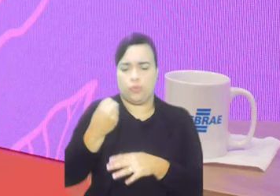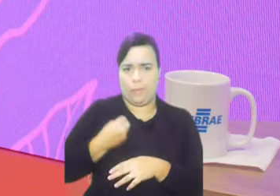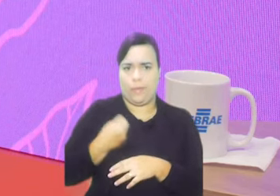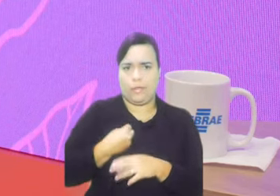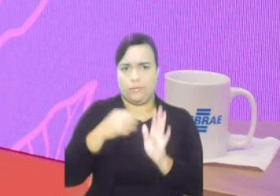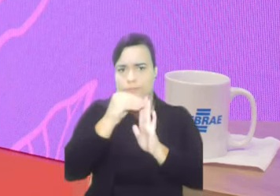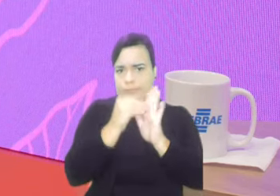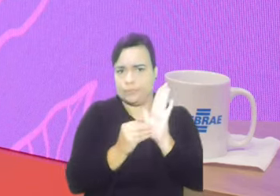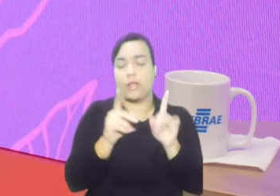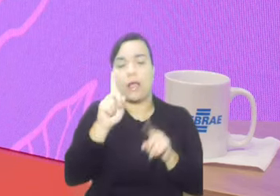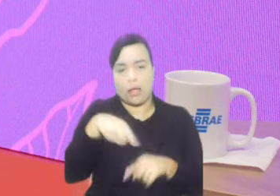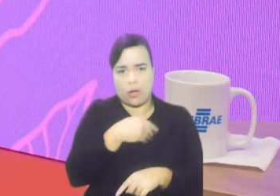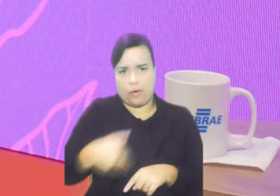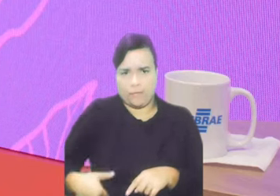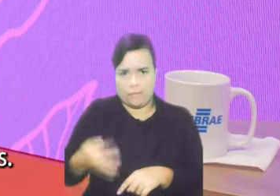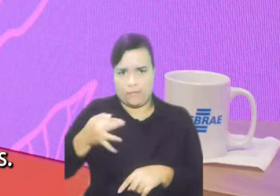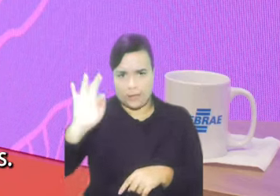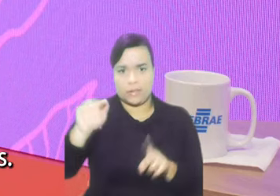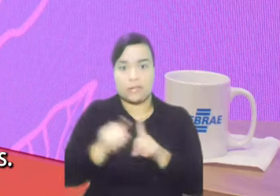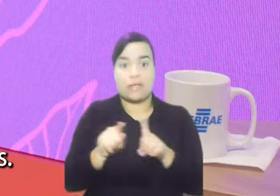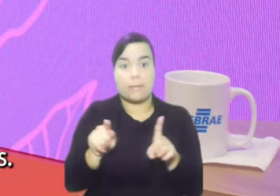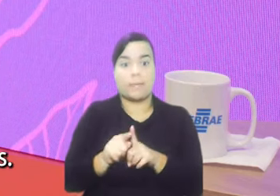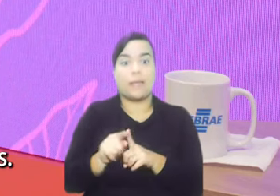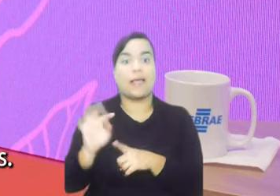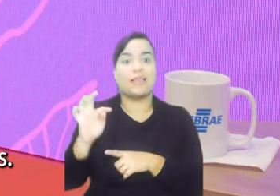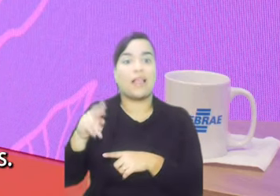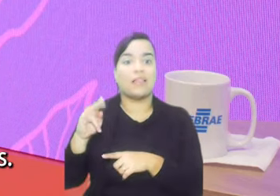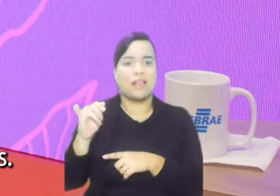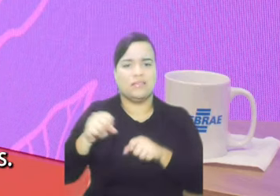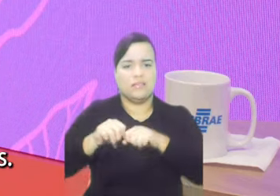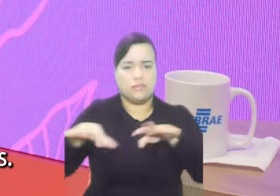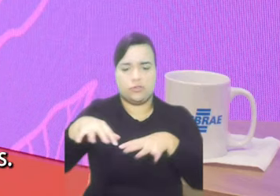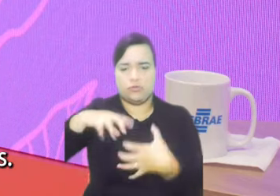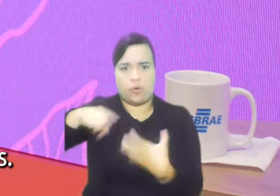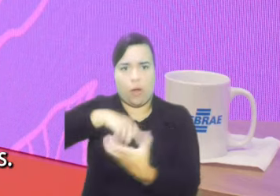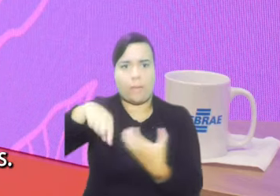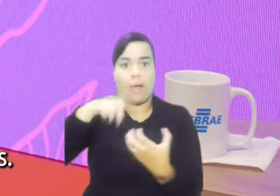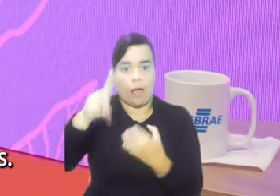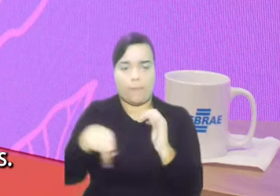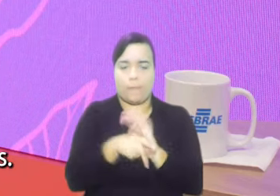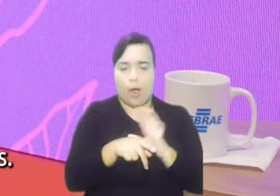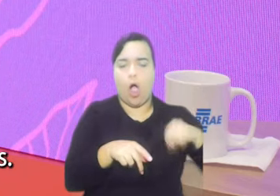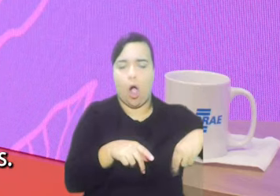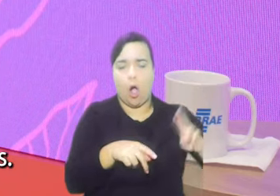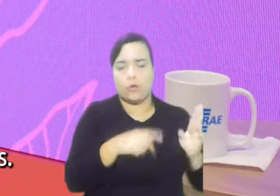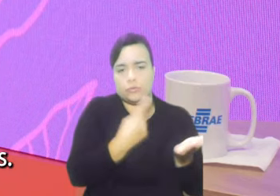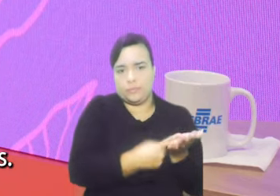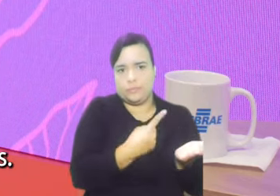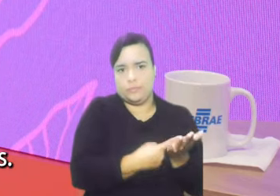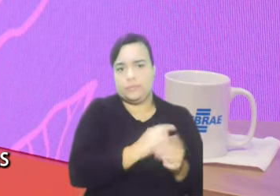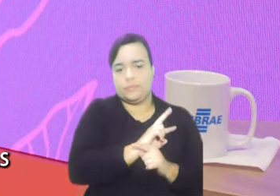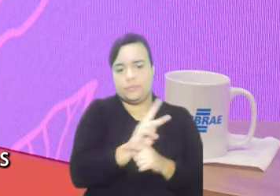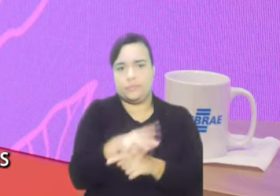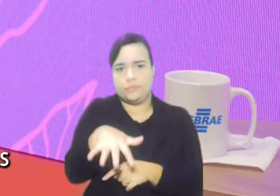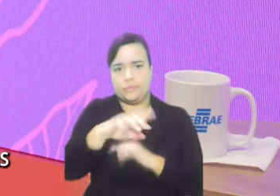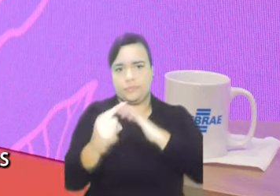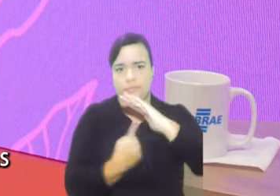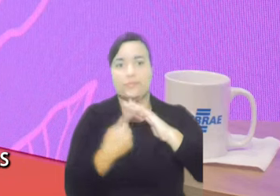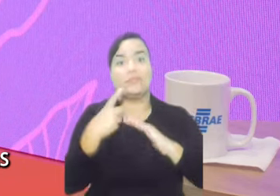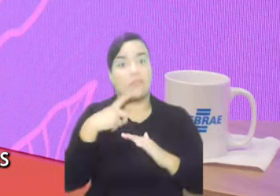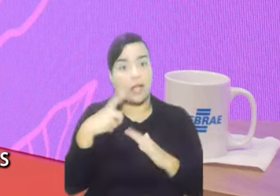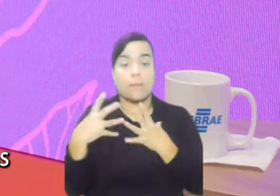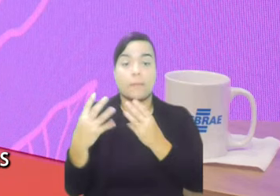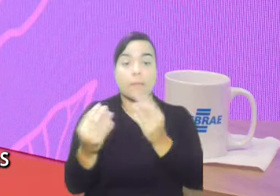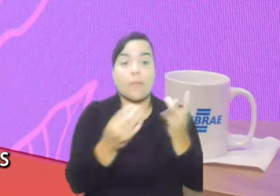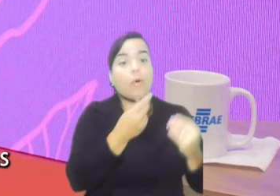Refúgios em Números, que é do governo federal, mais o Tendências Globais, que é da agência da ONU para Refugiados. A